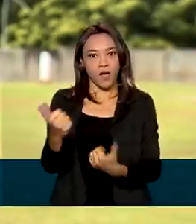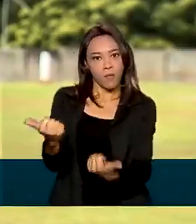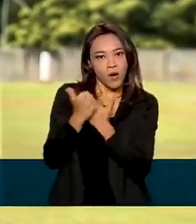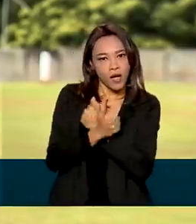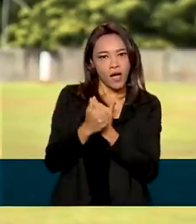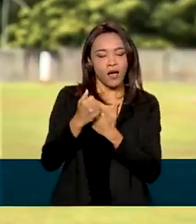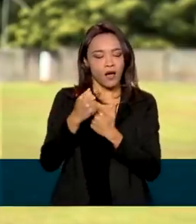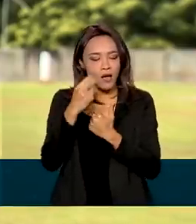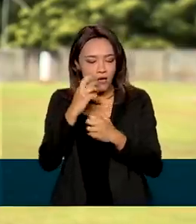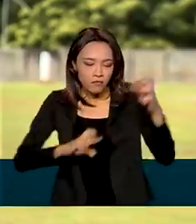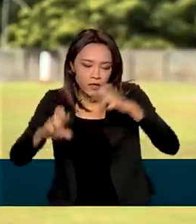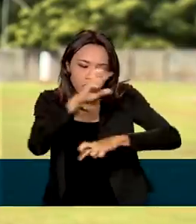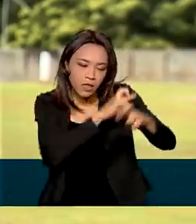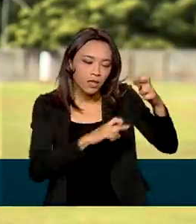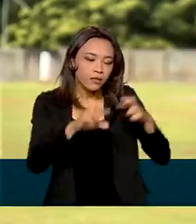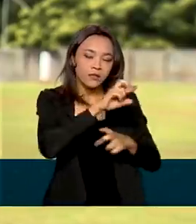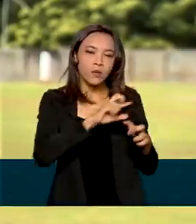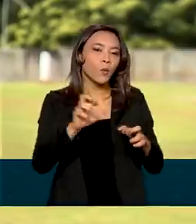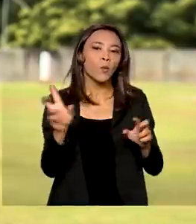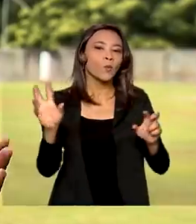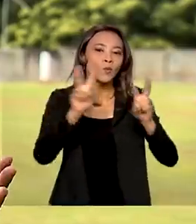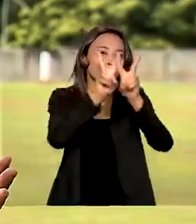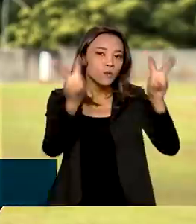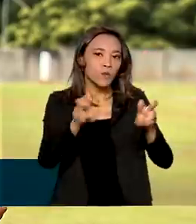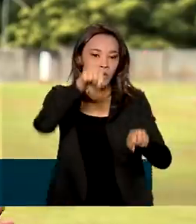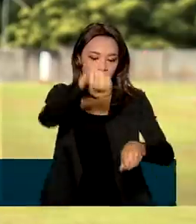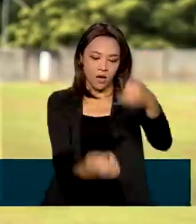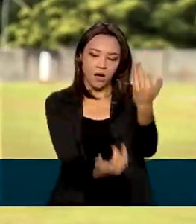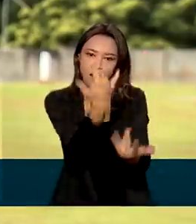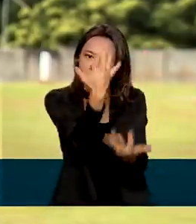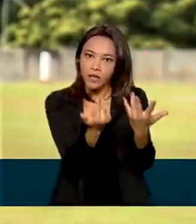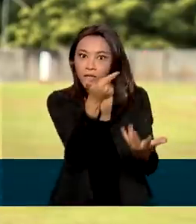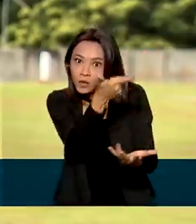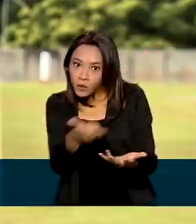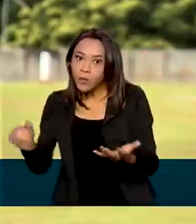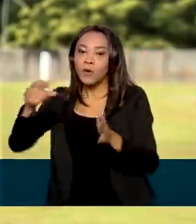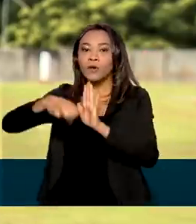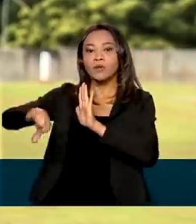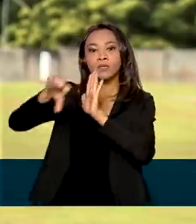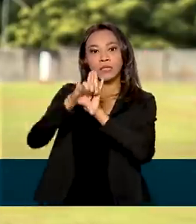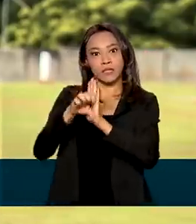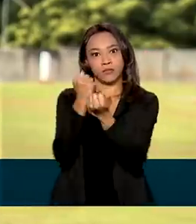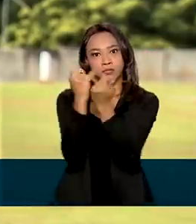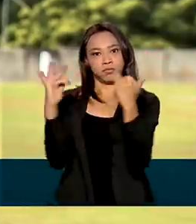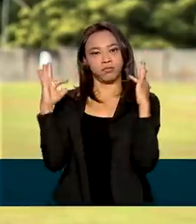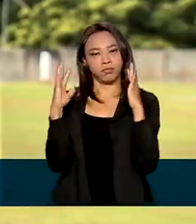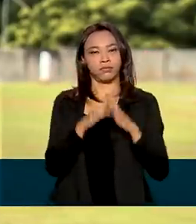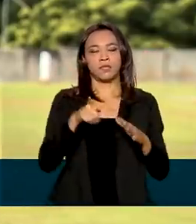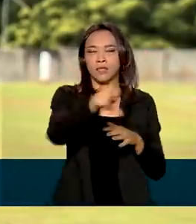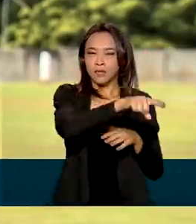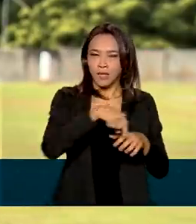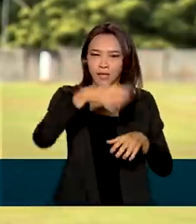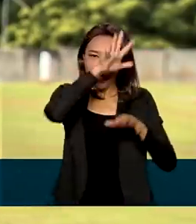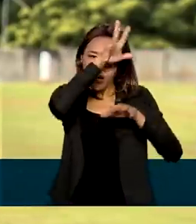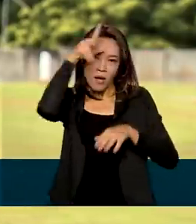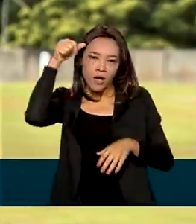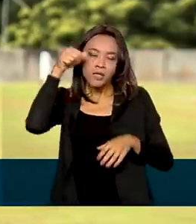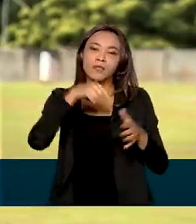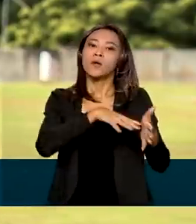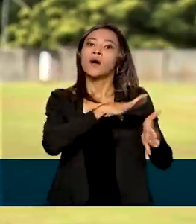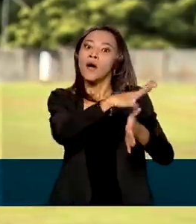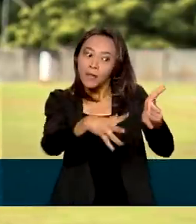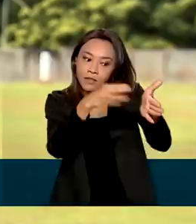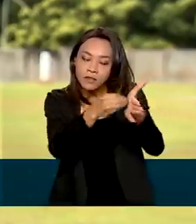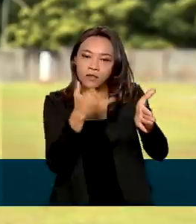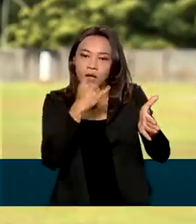repressão e investigação de casos relacionados a queimadas e outros crimes ambientais na Amazônia, Cerrado e Pantanal. Segundo